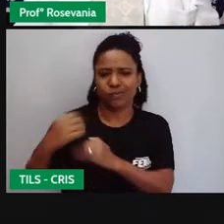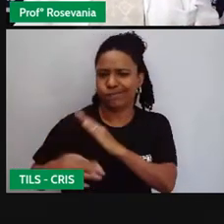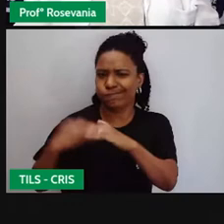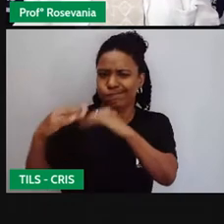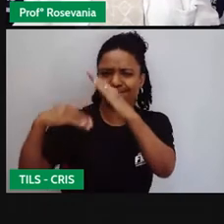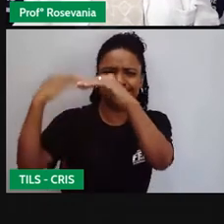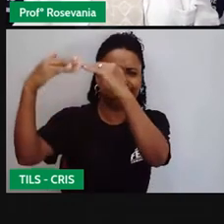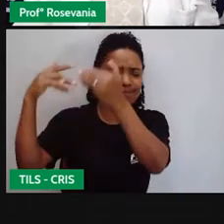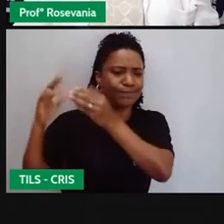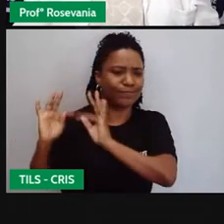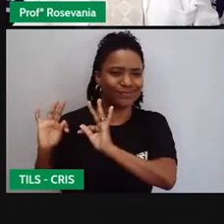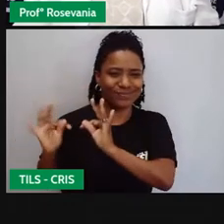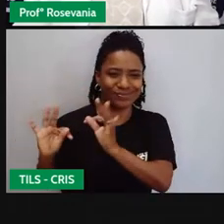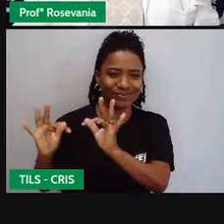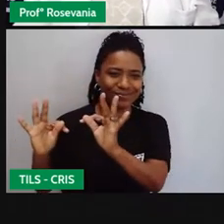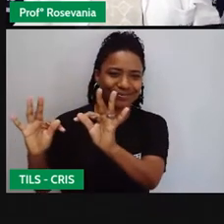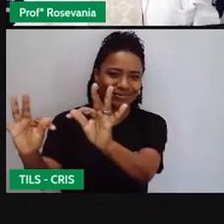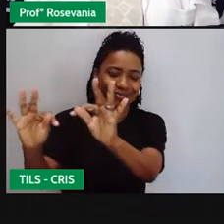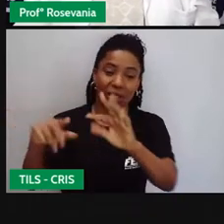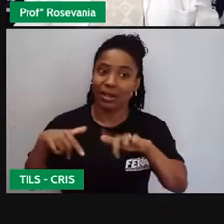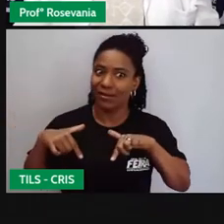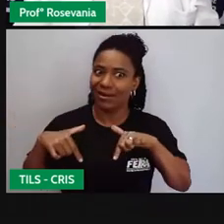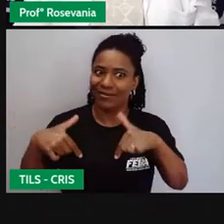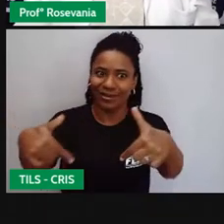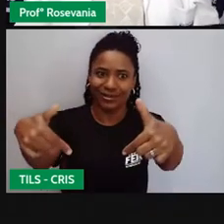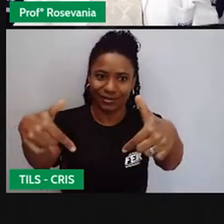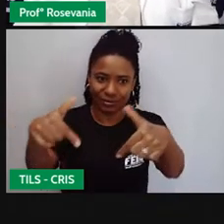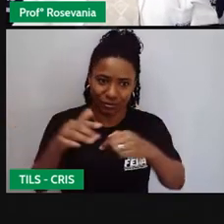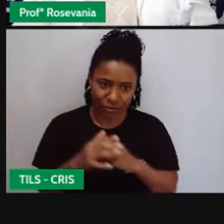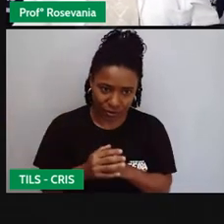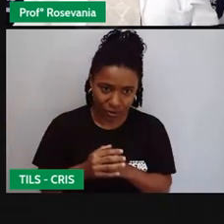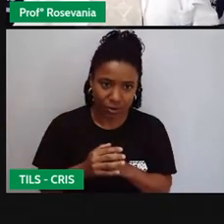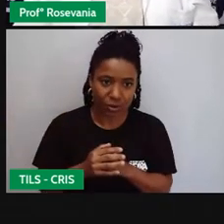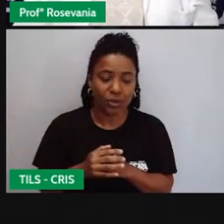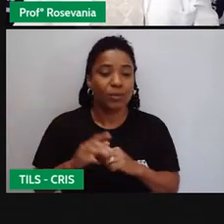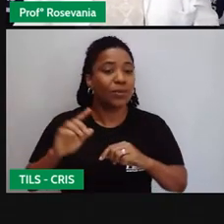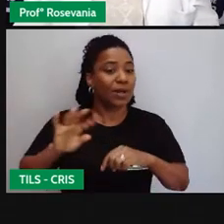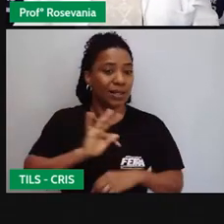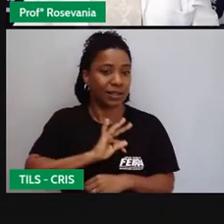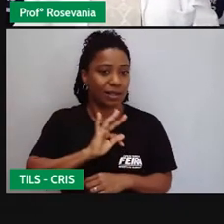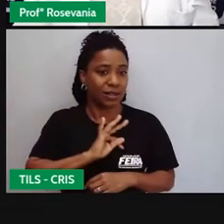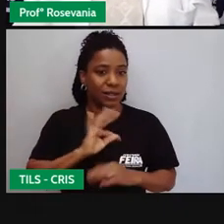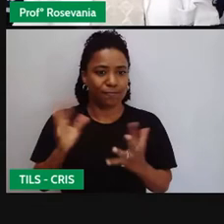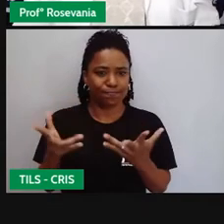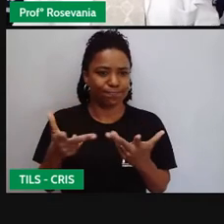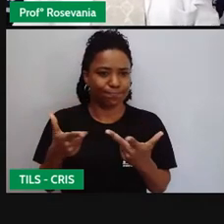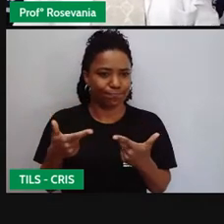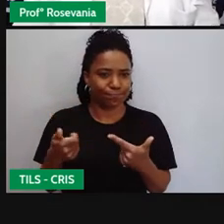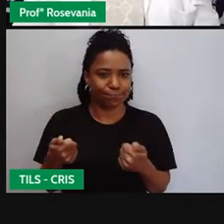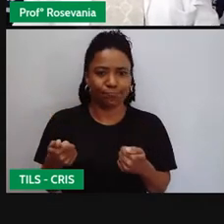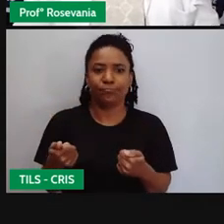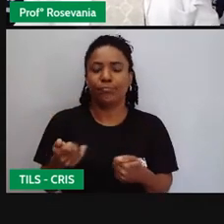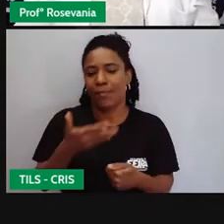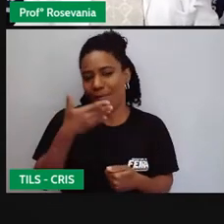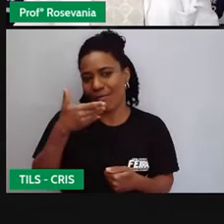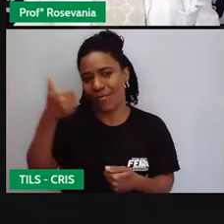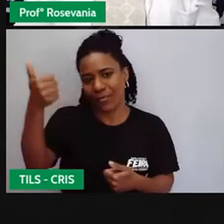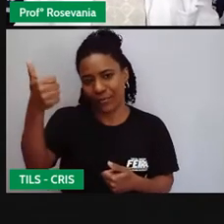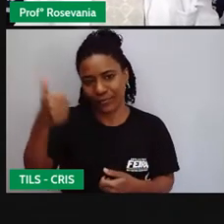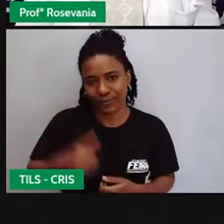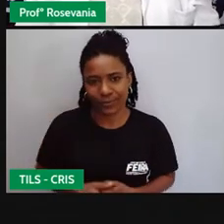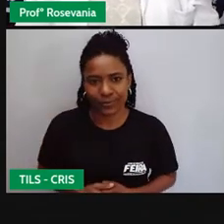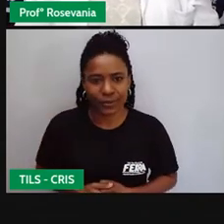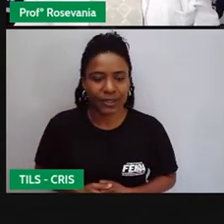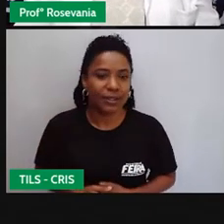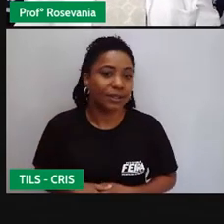essa utilização, esse melhoramento, vamos dizer assim, das técnicas agrícolas. Aí esses avanços